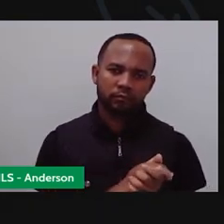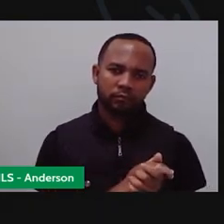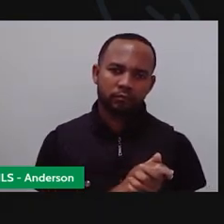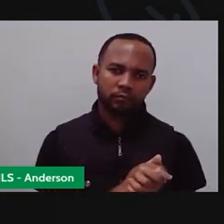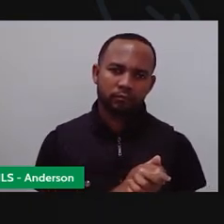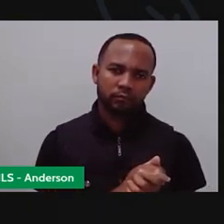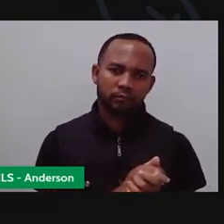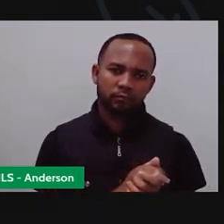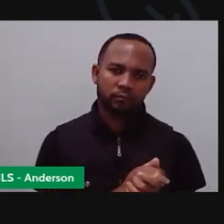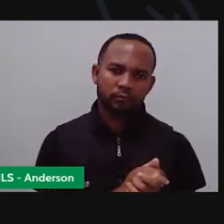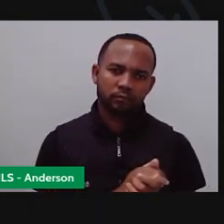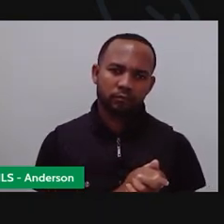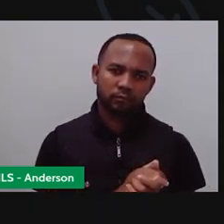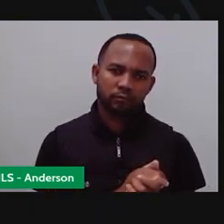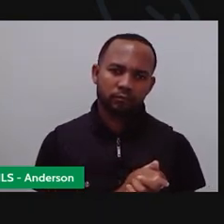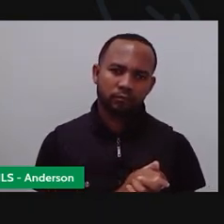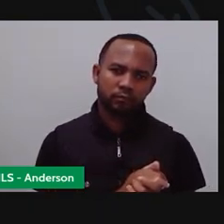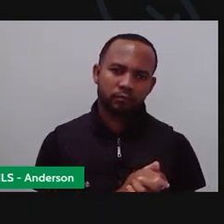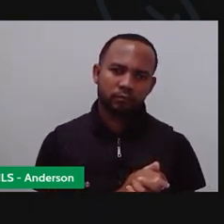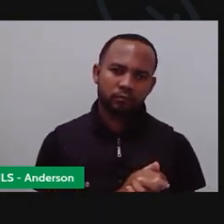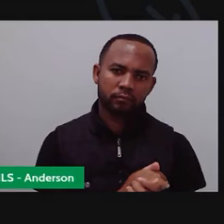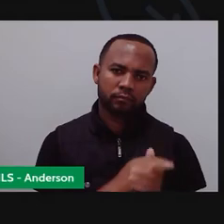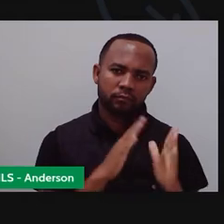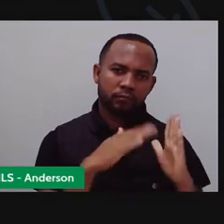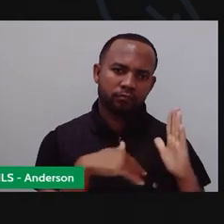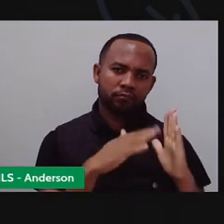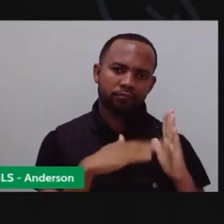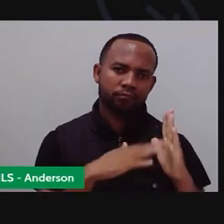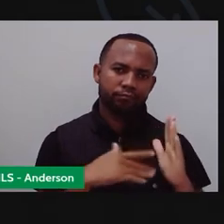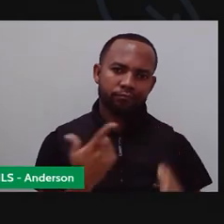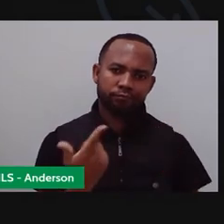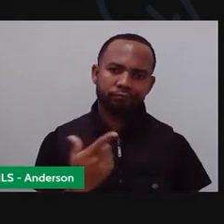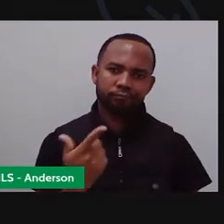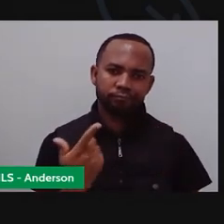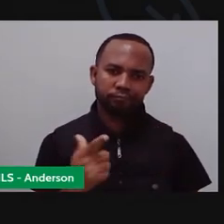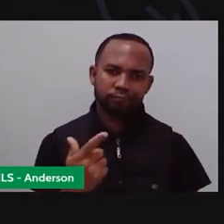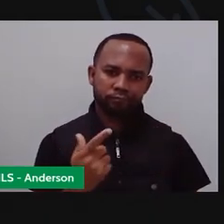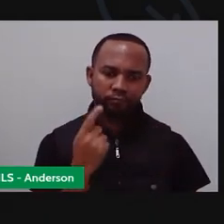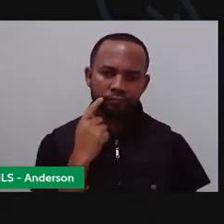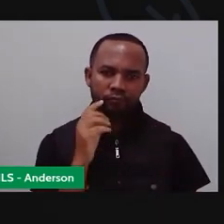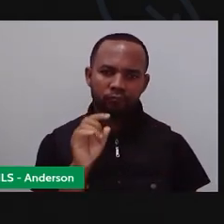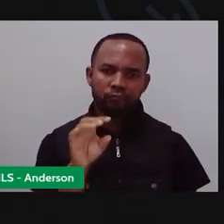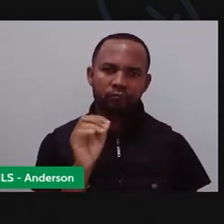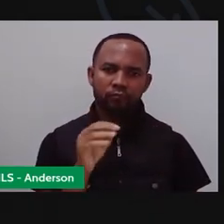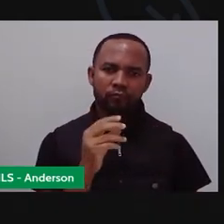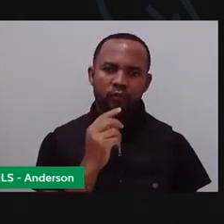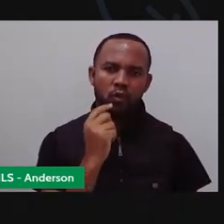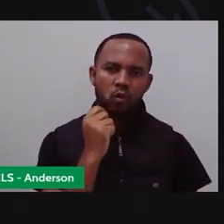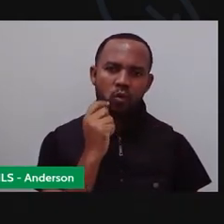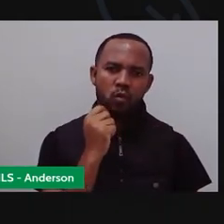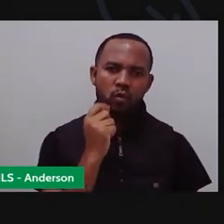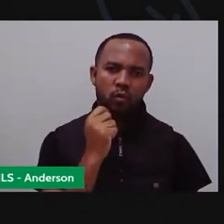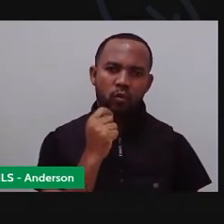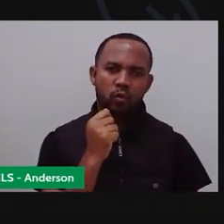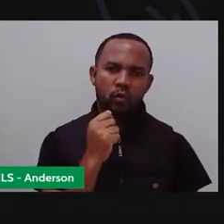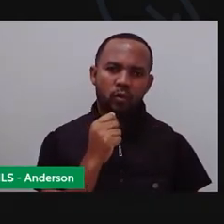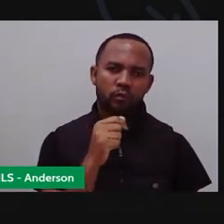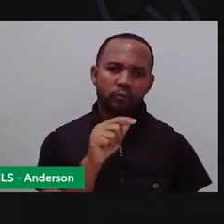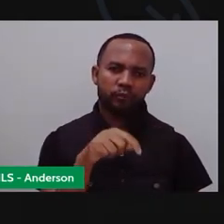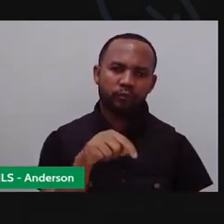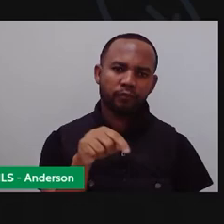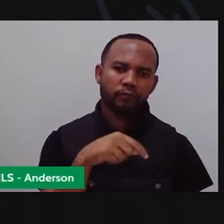utilizar. Tá? Mas, Pró não tem tinta. O que é eu posso utilizar? Lápis de cor, que a Pró trouxe também lápis de cor, tá?